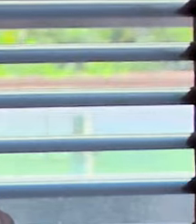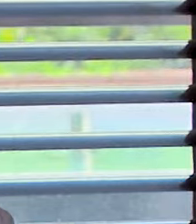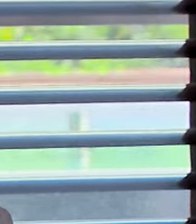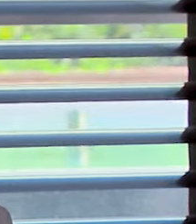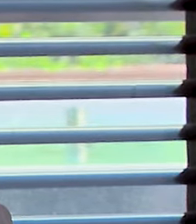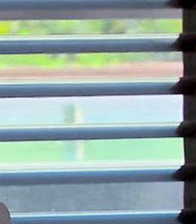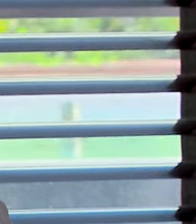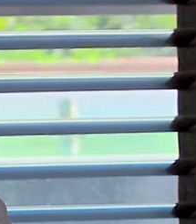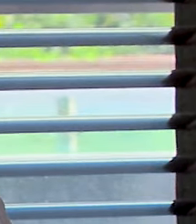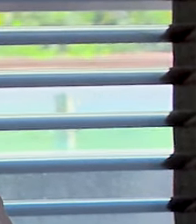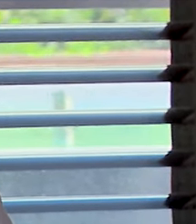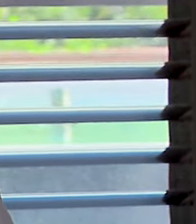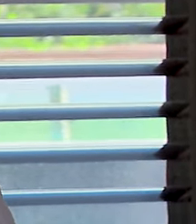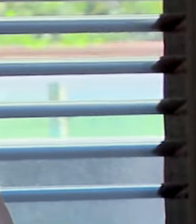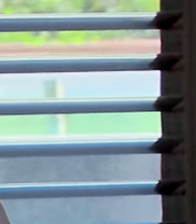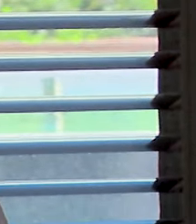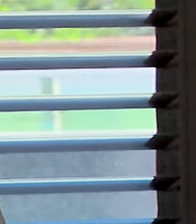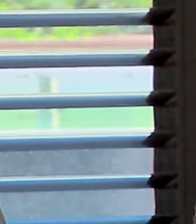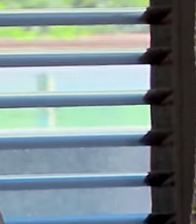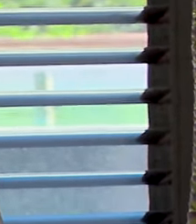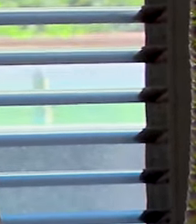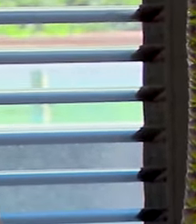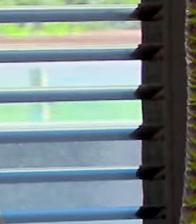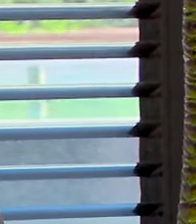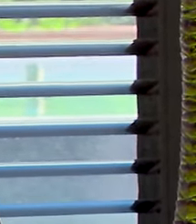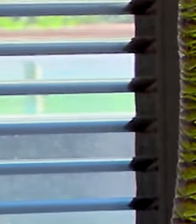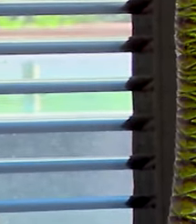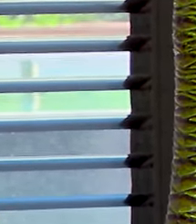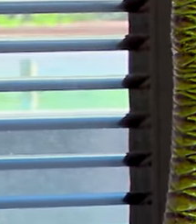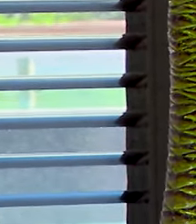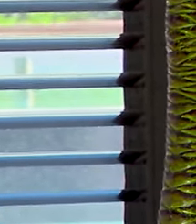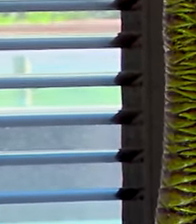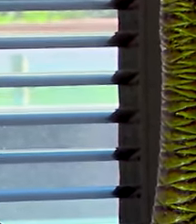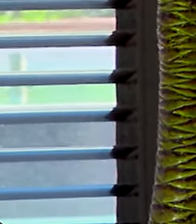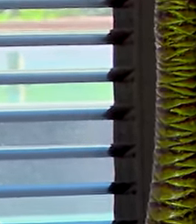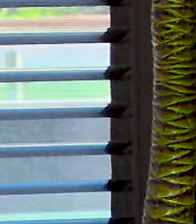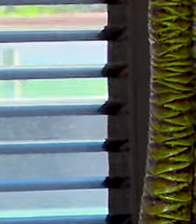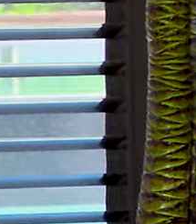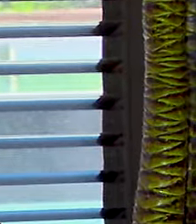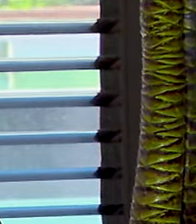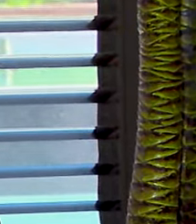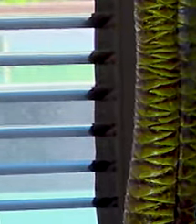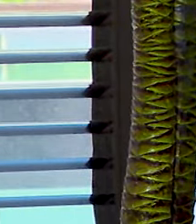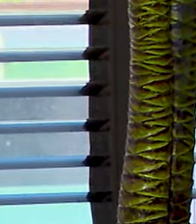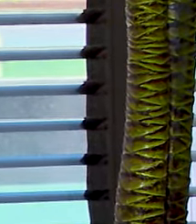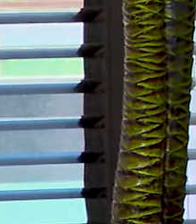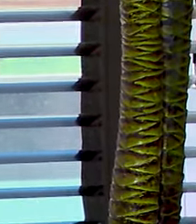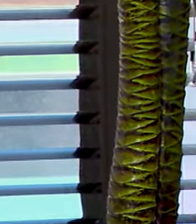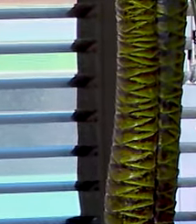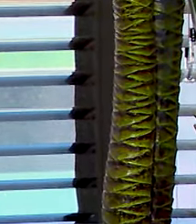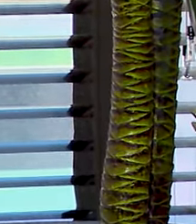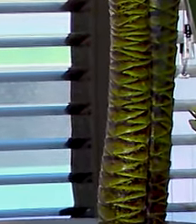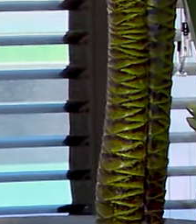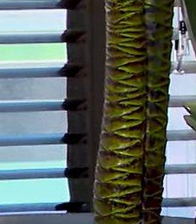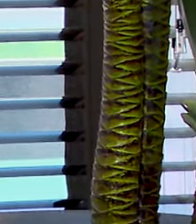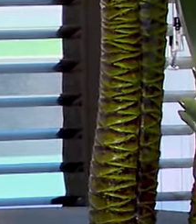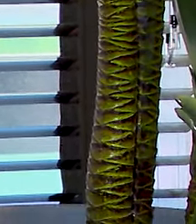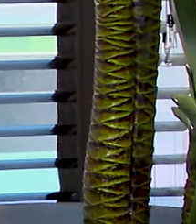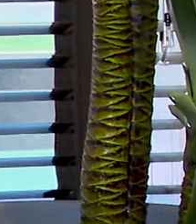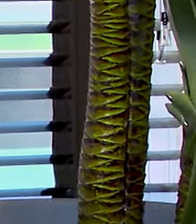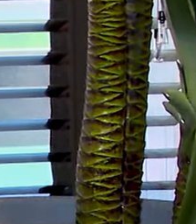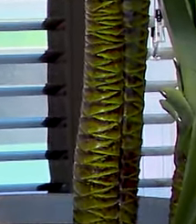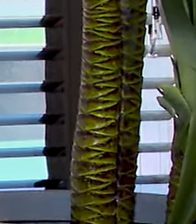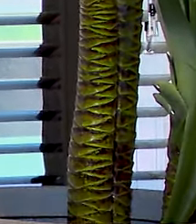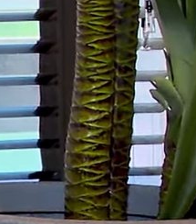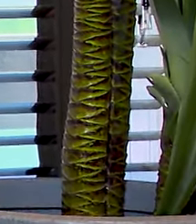A própria lei, ela traz o procedimento lá no artigo 104 em diante do Código do Consumidor ela traz o procedimento